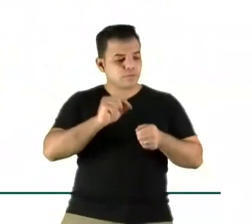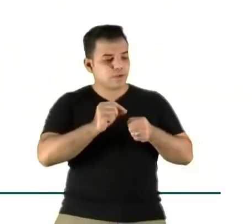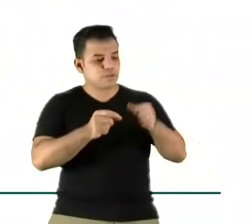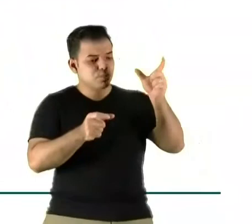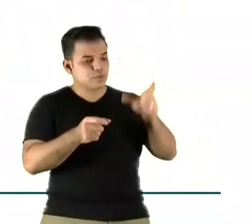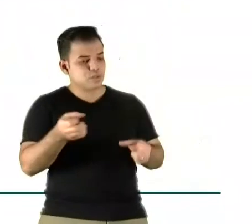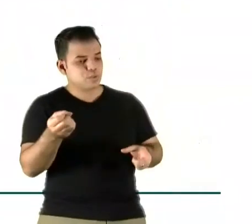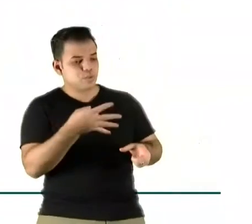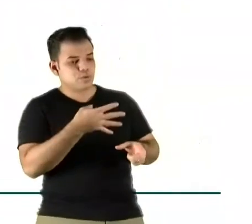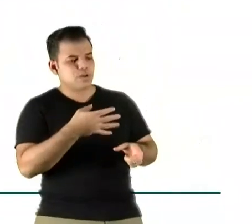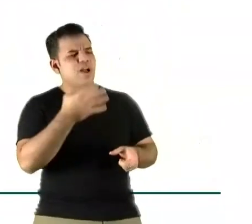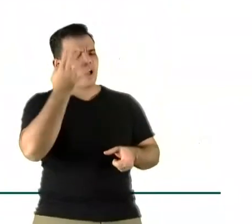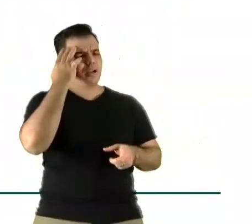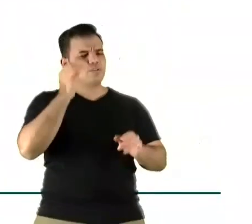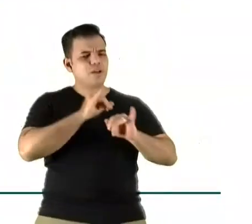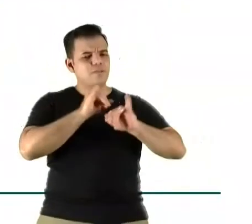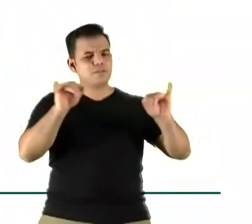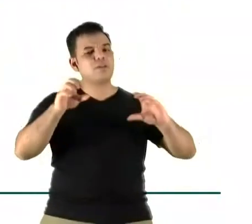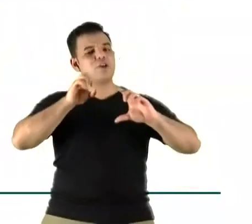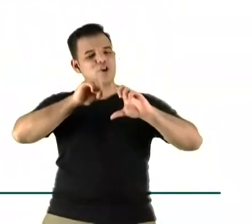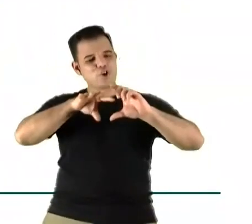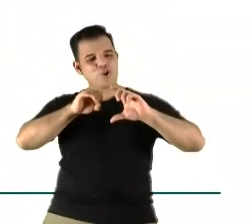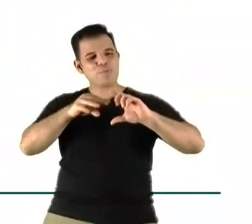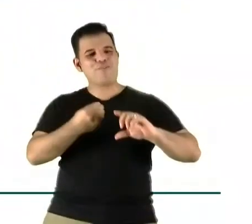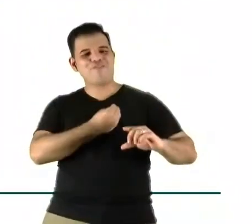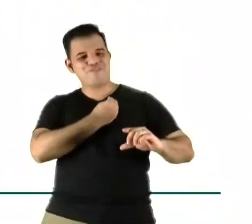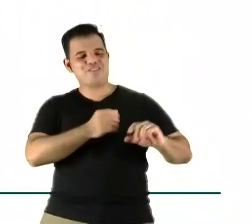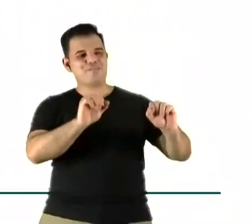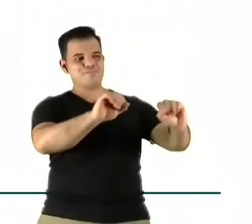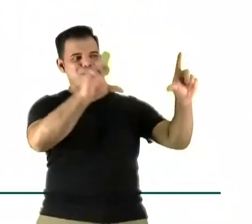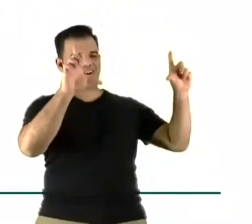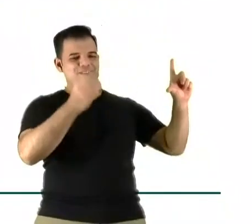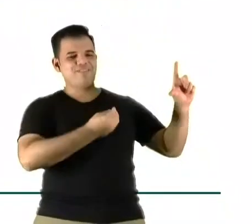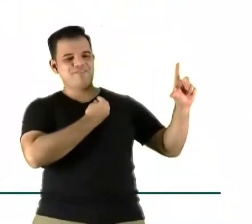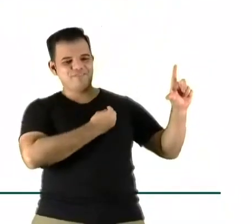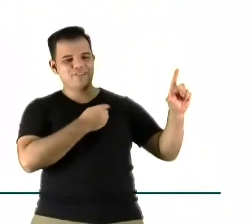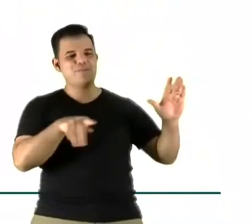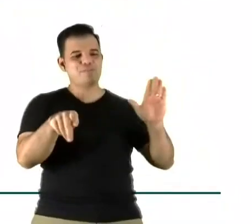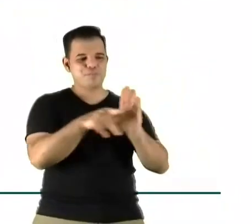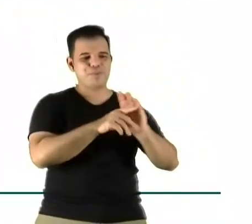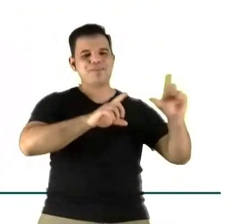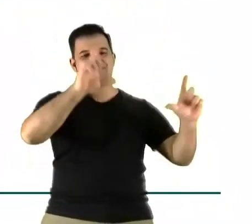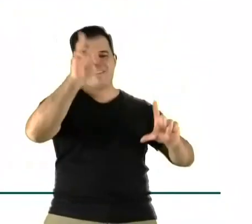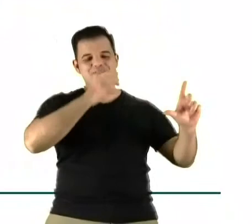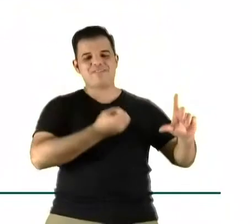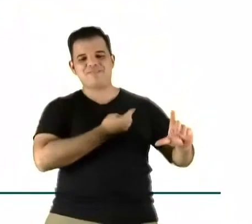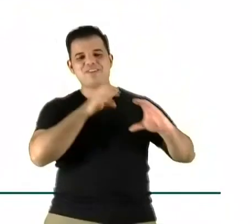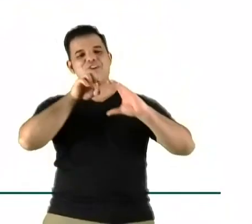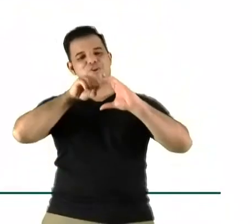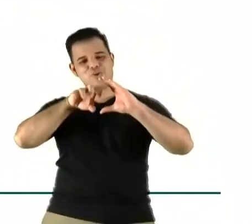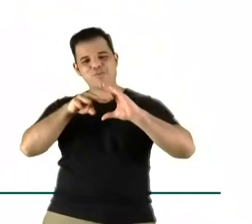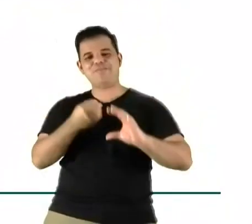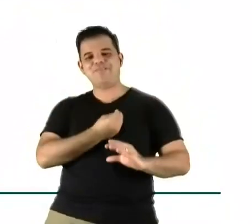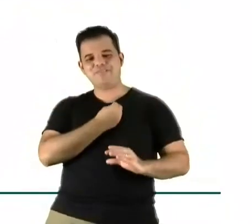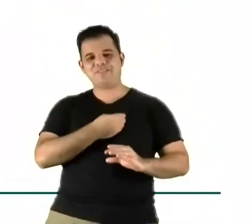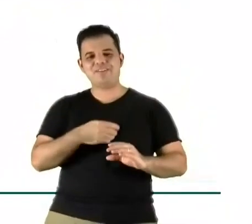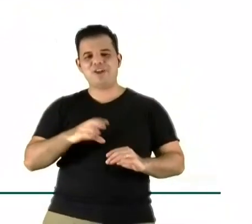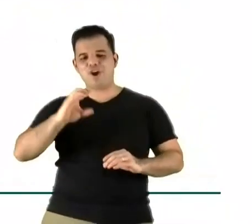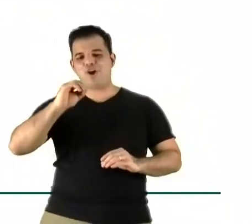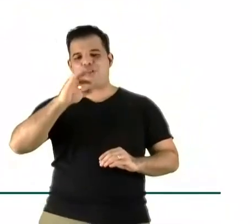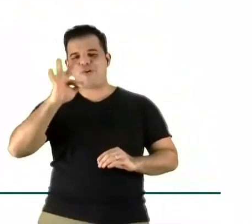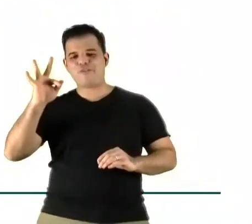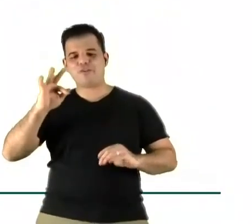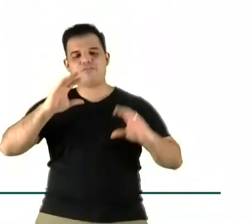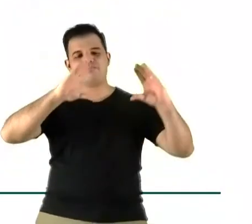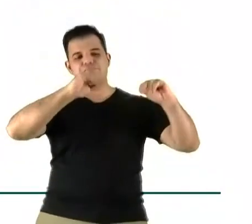mensagem é essa, assim, né? A Globo está on, assim, o dispositivo TV está on. Então, não dá para a gente pensar mais como ele em off. Ele tem que